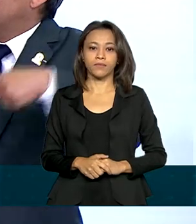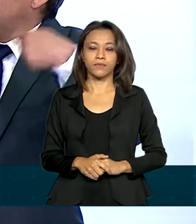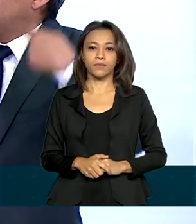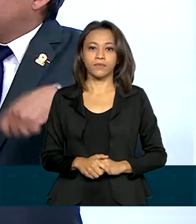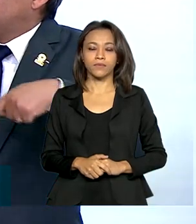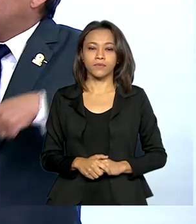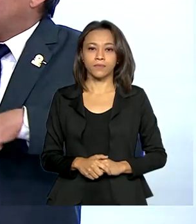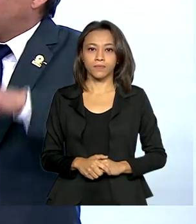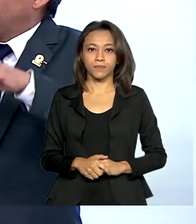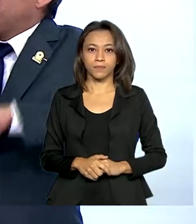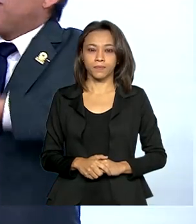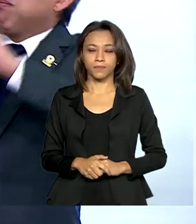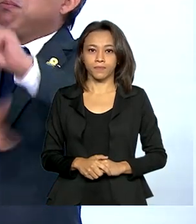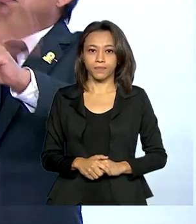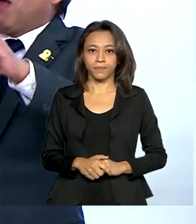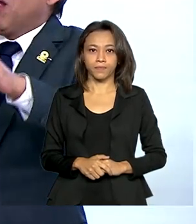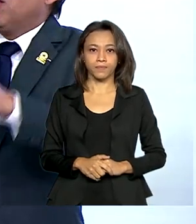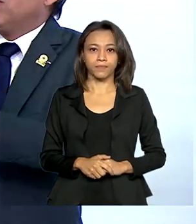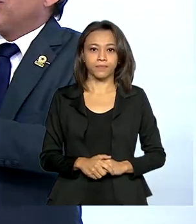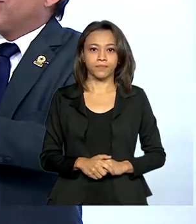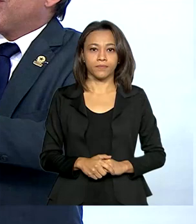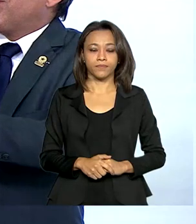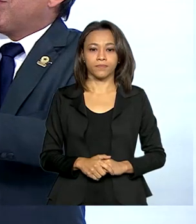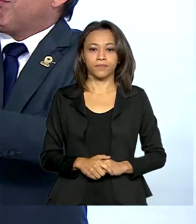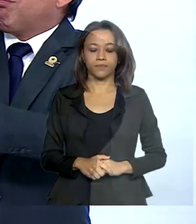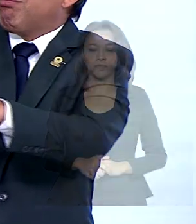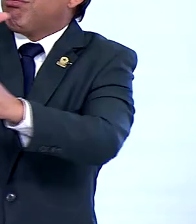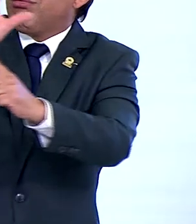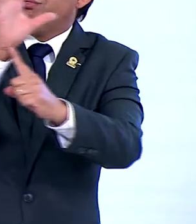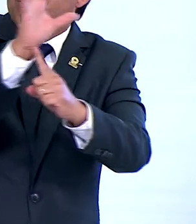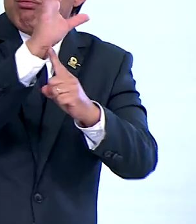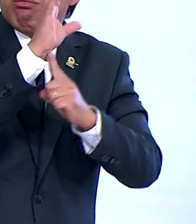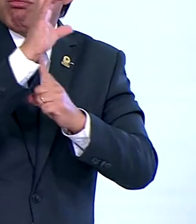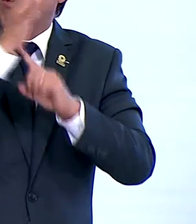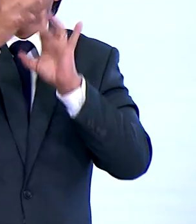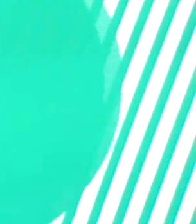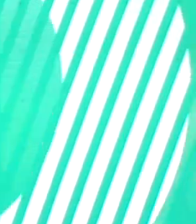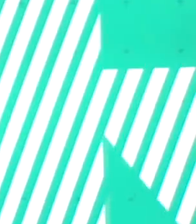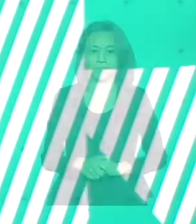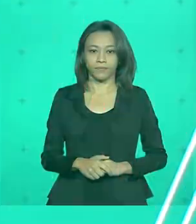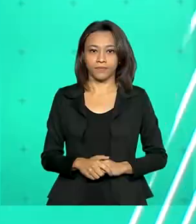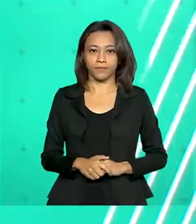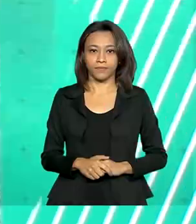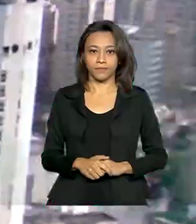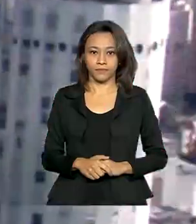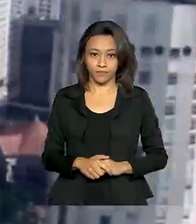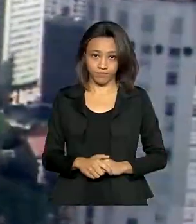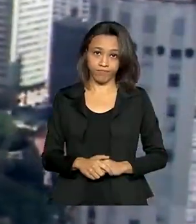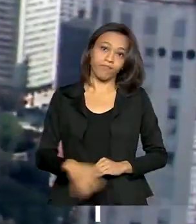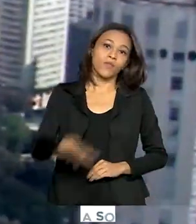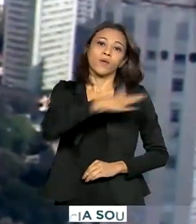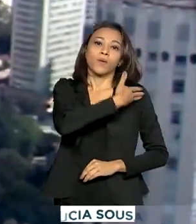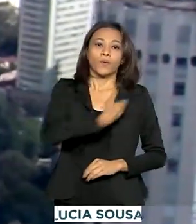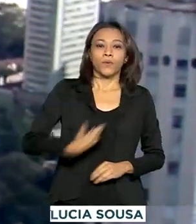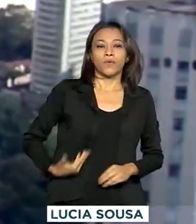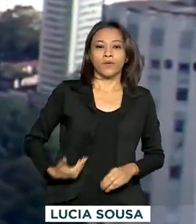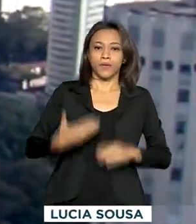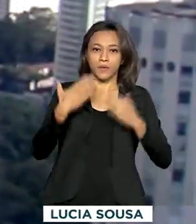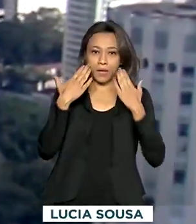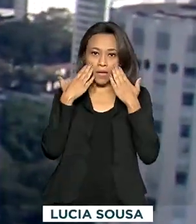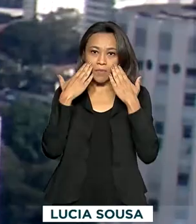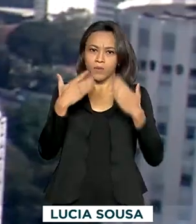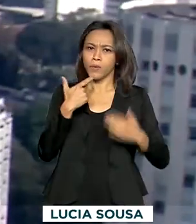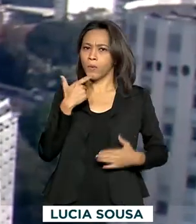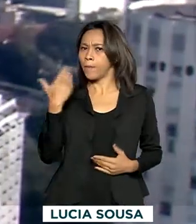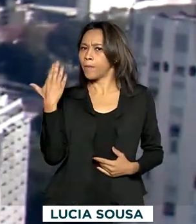10 vezes mais a quantidade de antenas com leilão de 5G. O governo apresentou agora há pouco